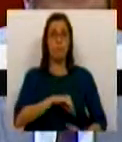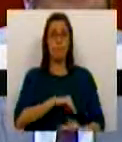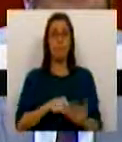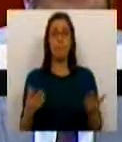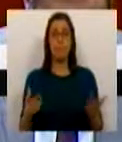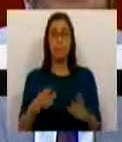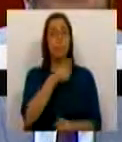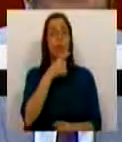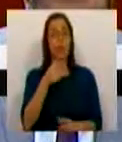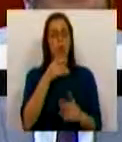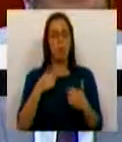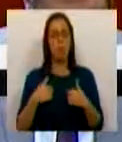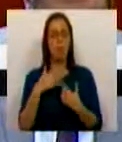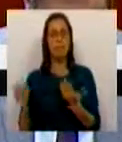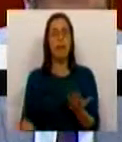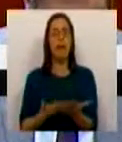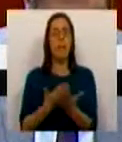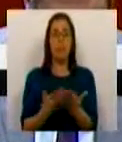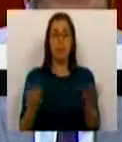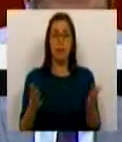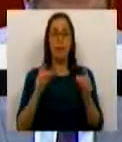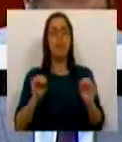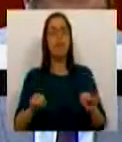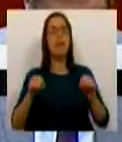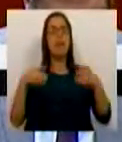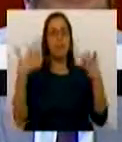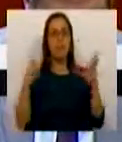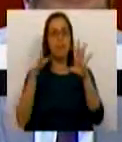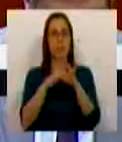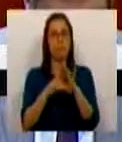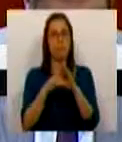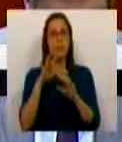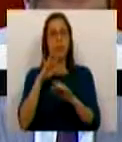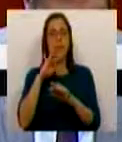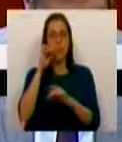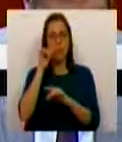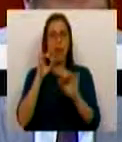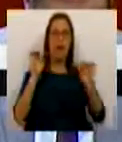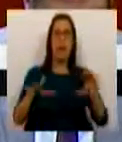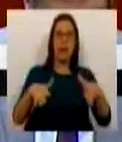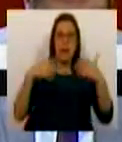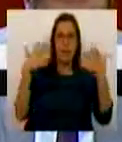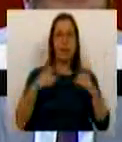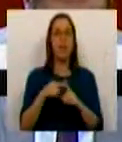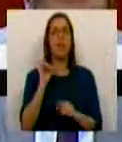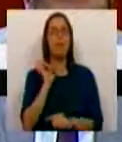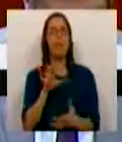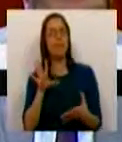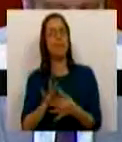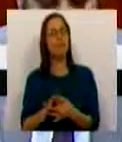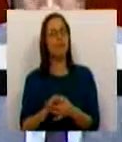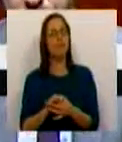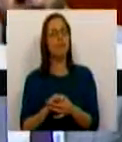que nos comprometemos a apresentar. Iniciativas sobre parentalidade, iniciativas sobre